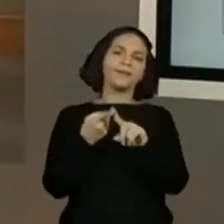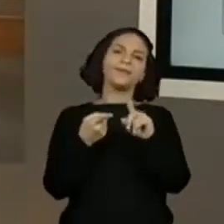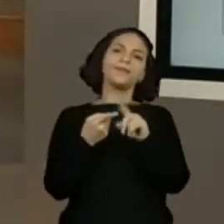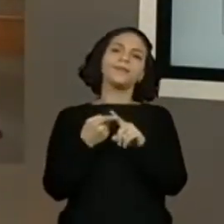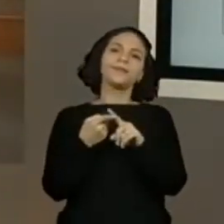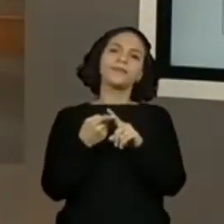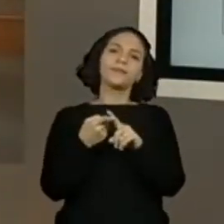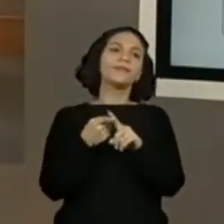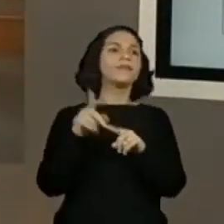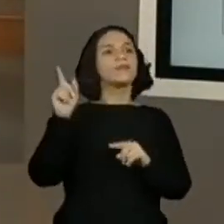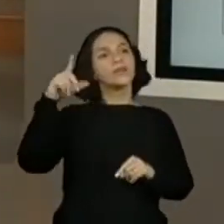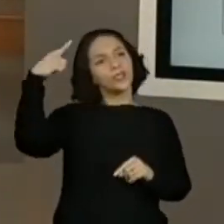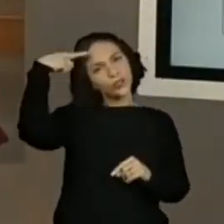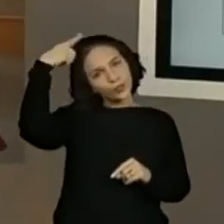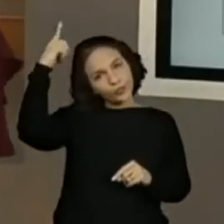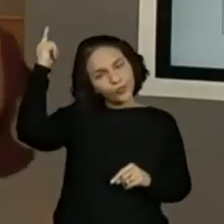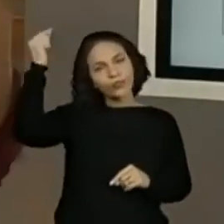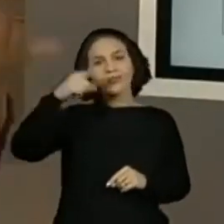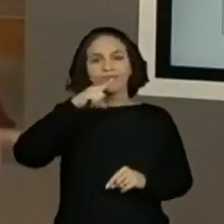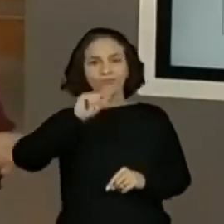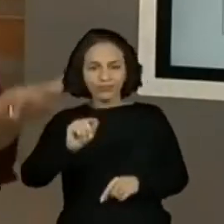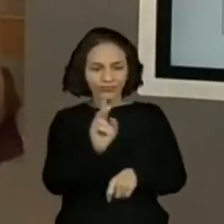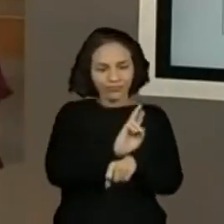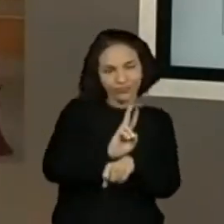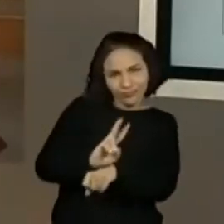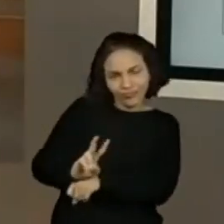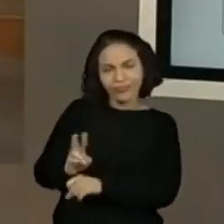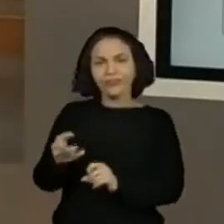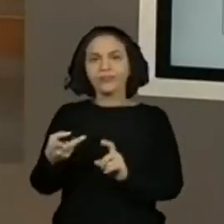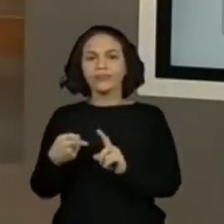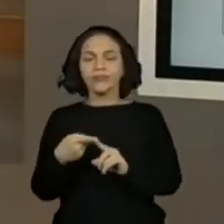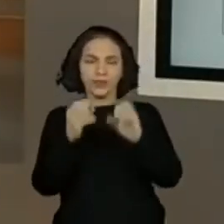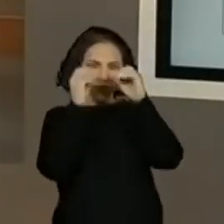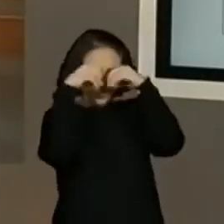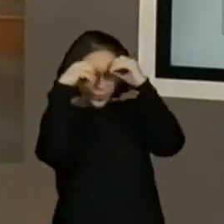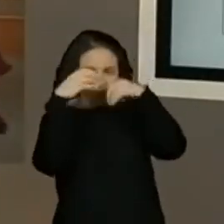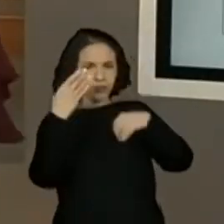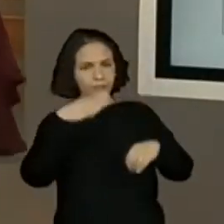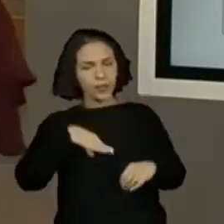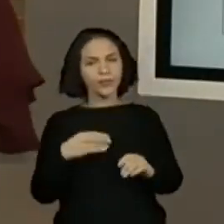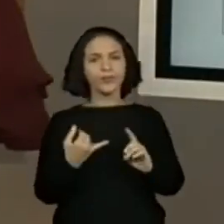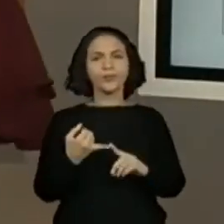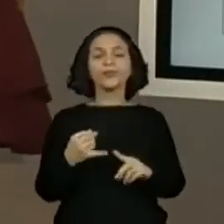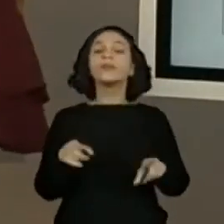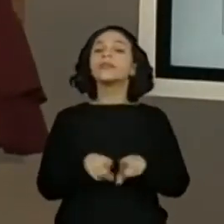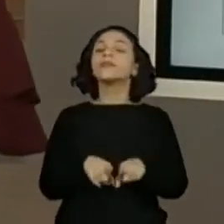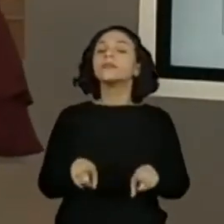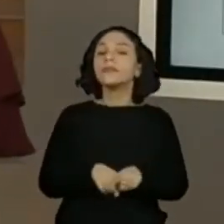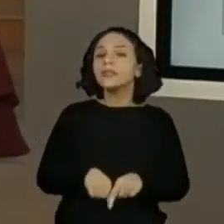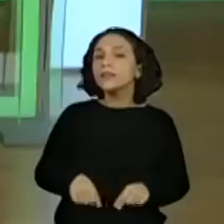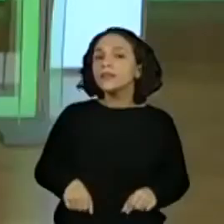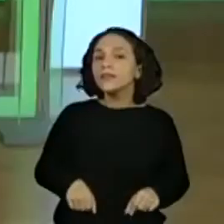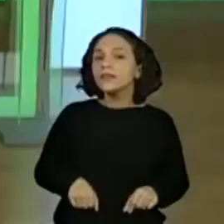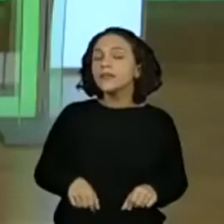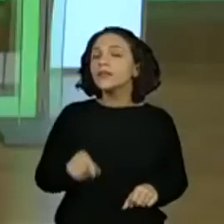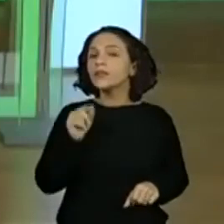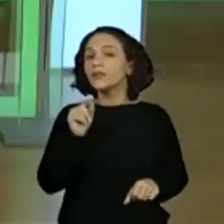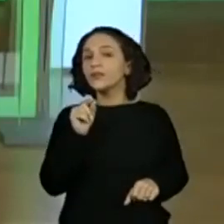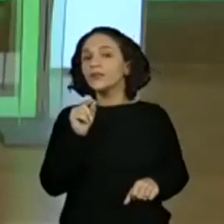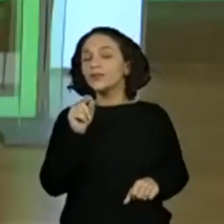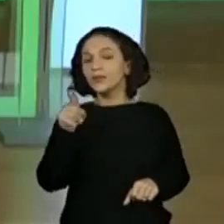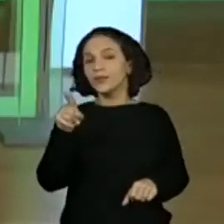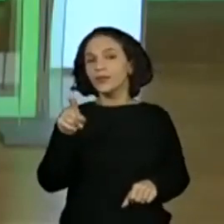mago que é o guardião. Um vilão. E aí, tem informação, professora, o que eles estão trazendo? Que o mago